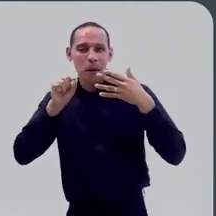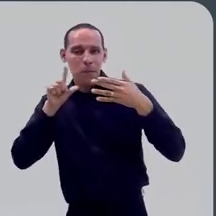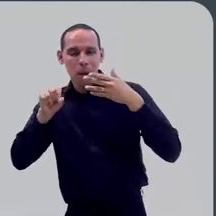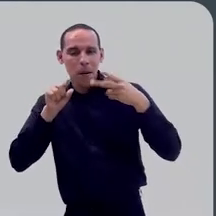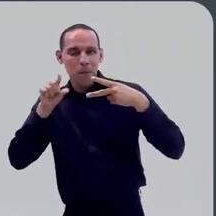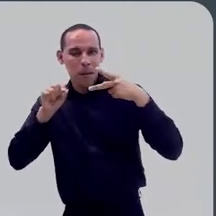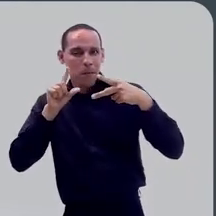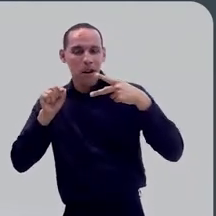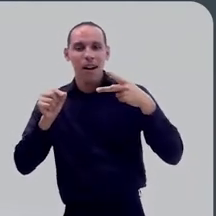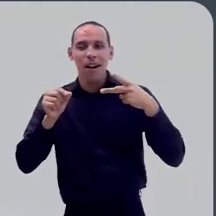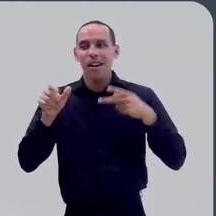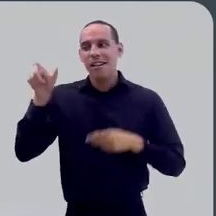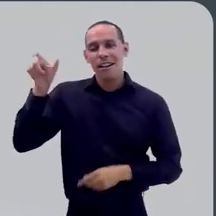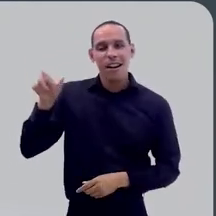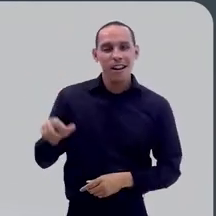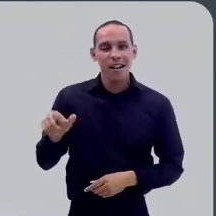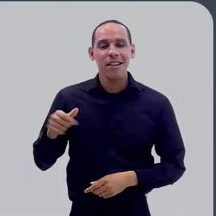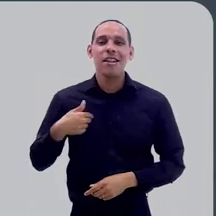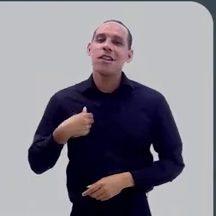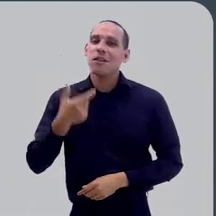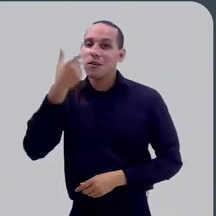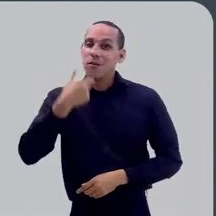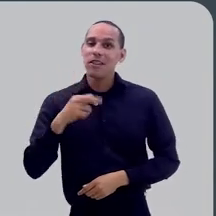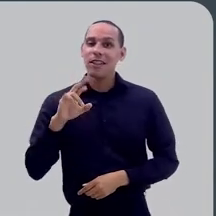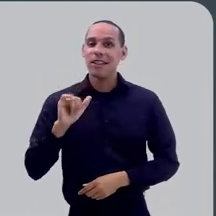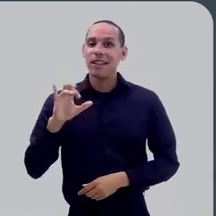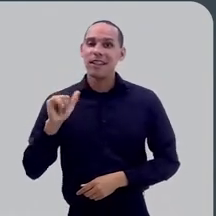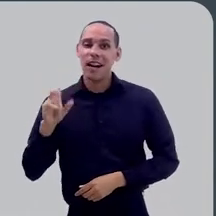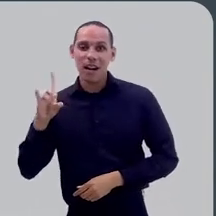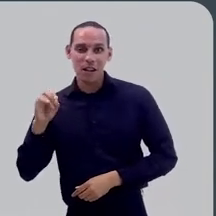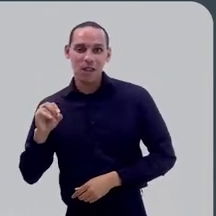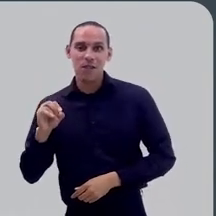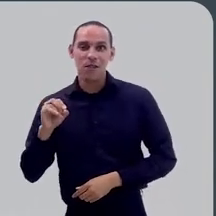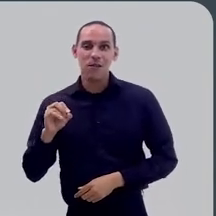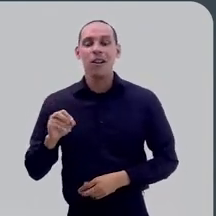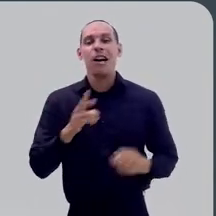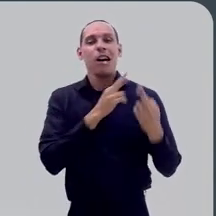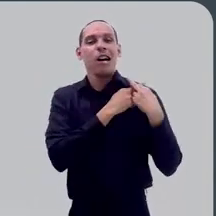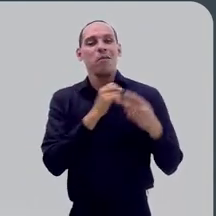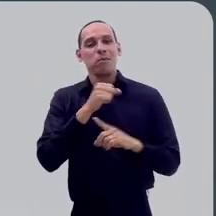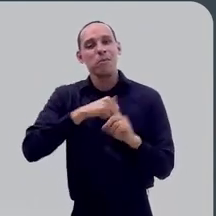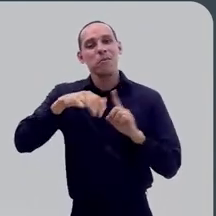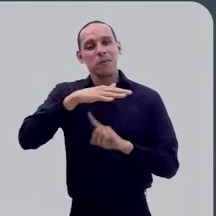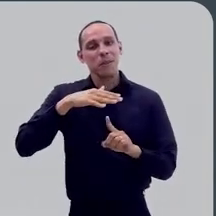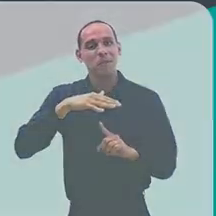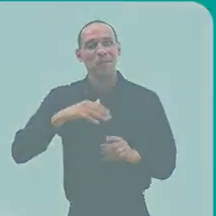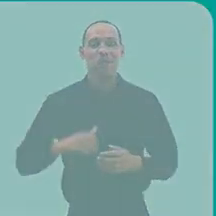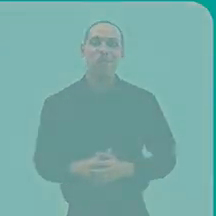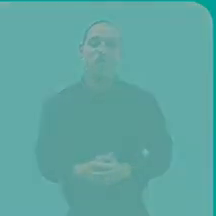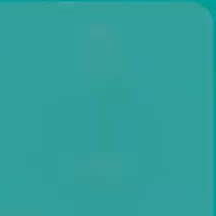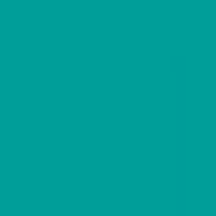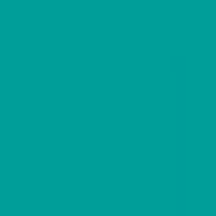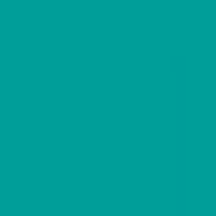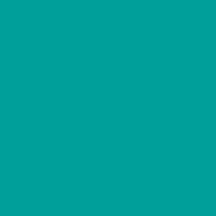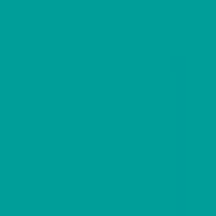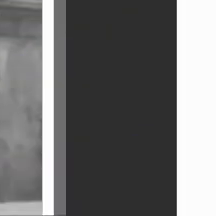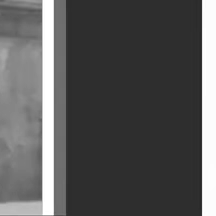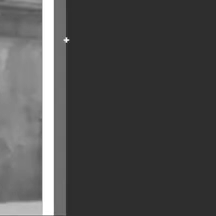psicanálise e saúde mental. Eu sou Ricardo Brasil e o Responsabilidade Social está no ar.